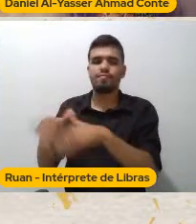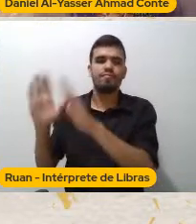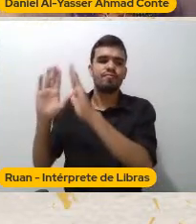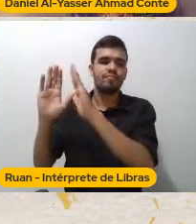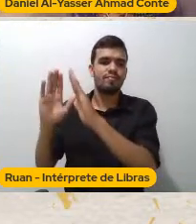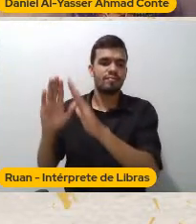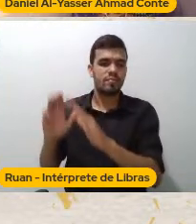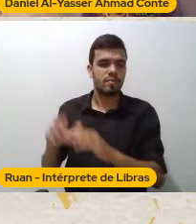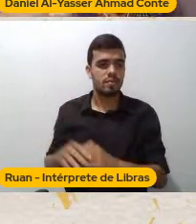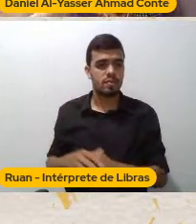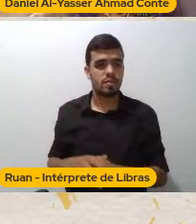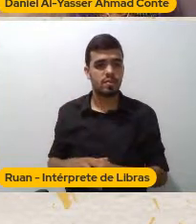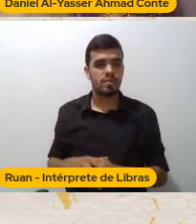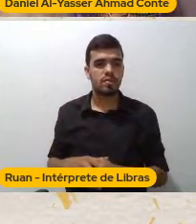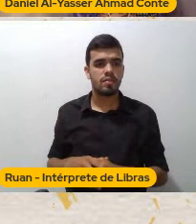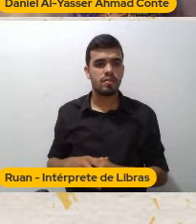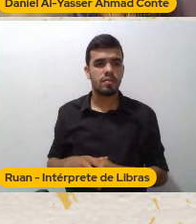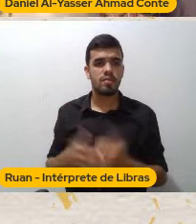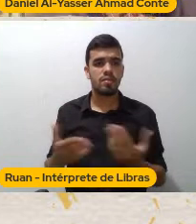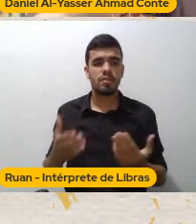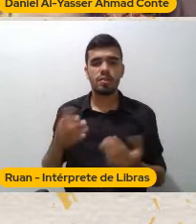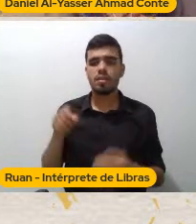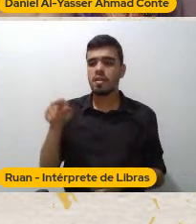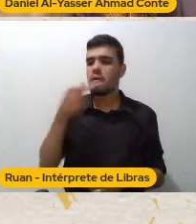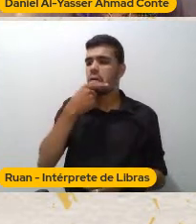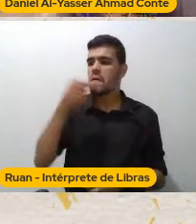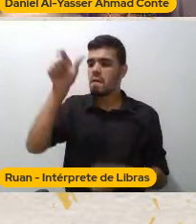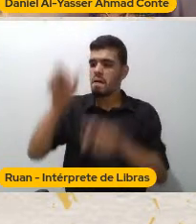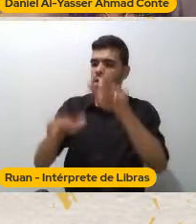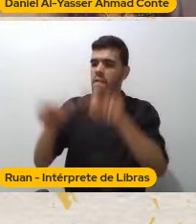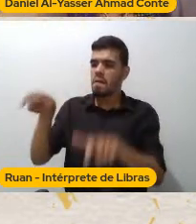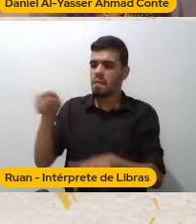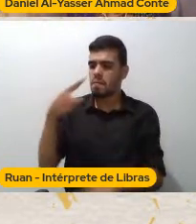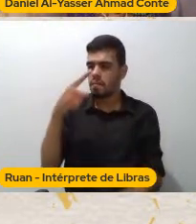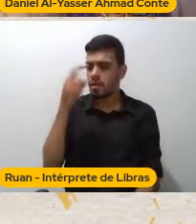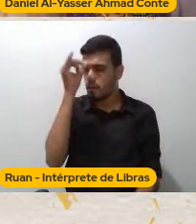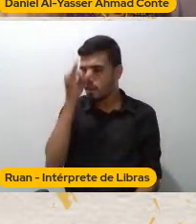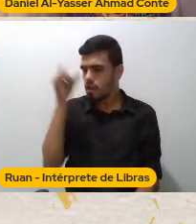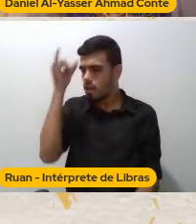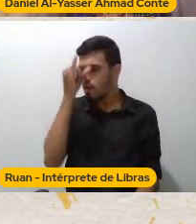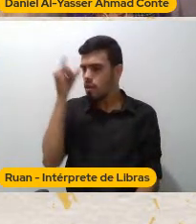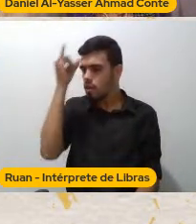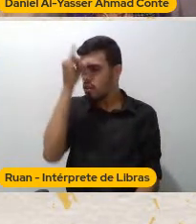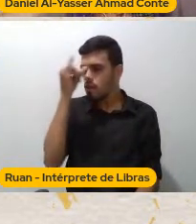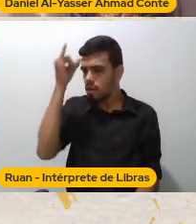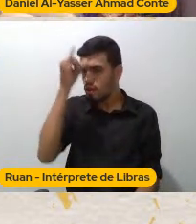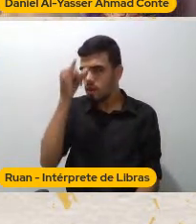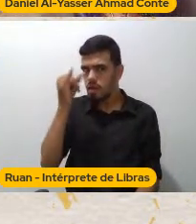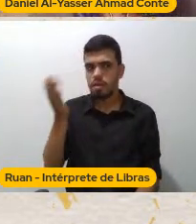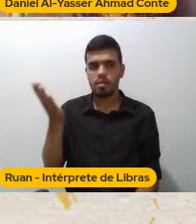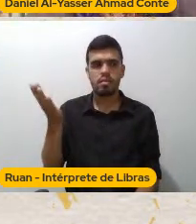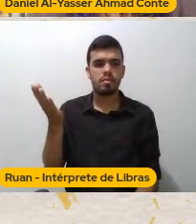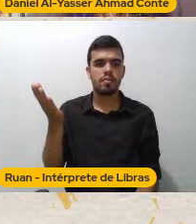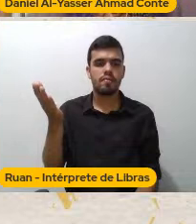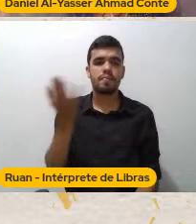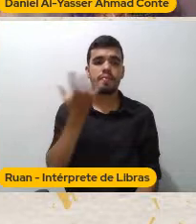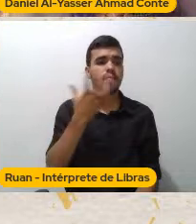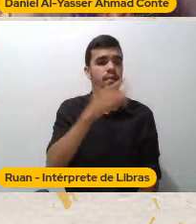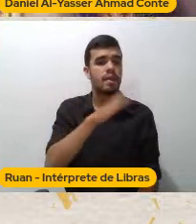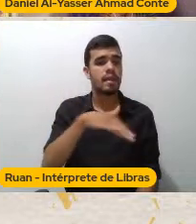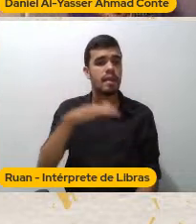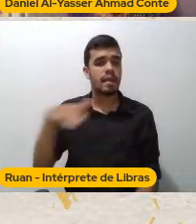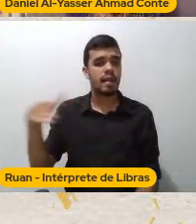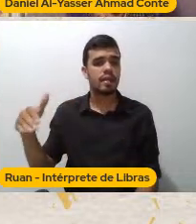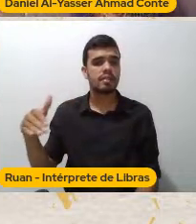Da parvice Da imbecilidade É colocar a criança Como um objeto Comparado a um cachorro